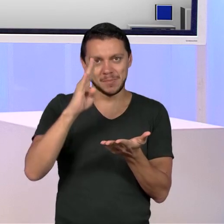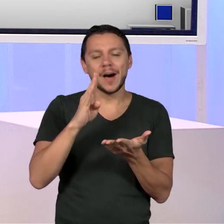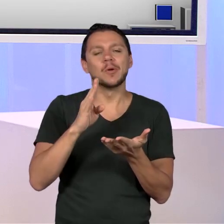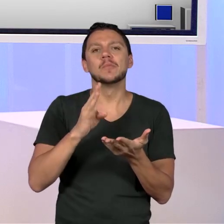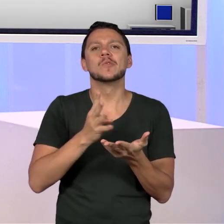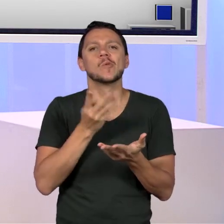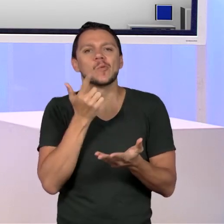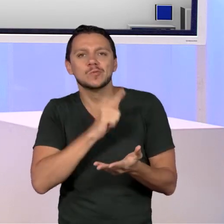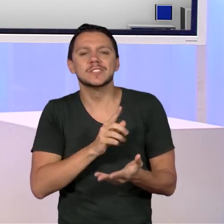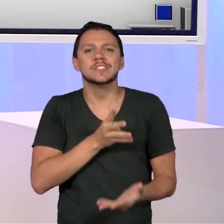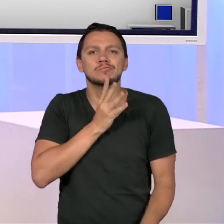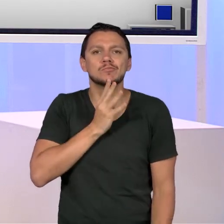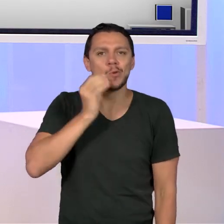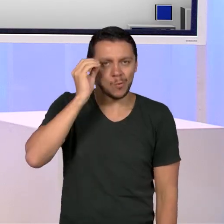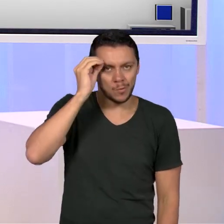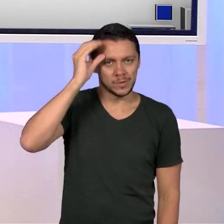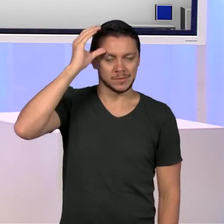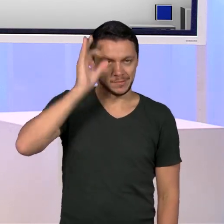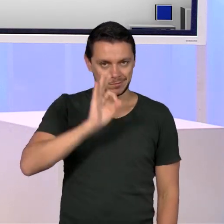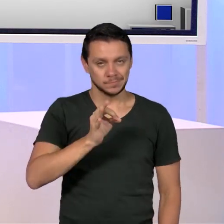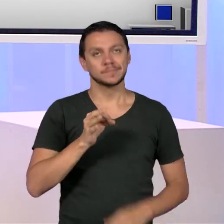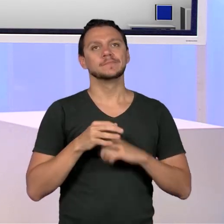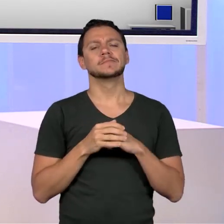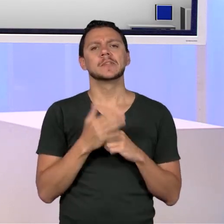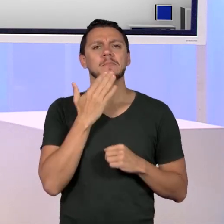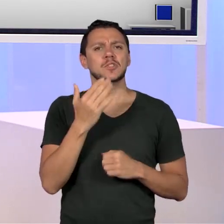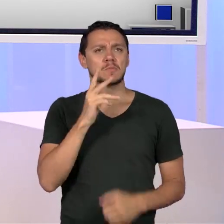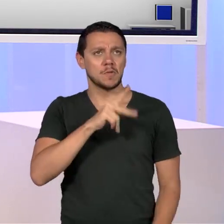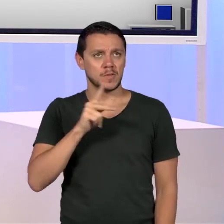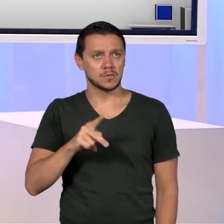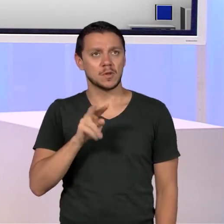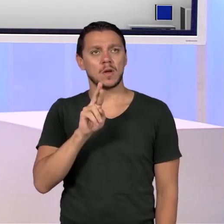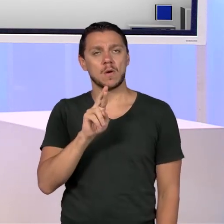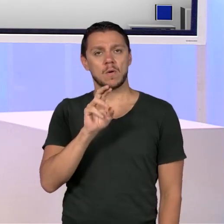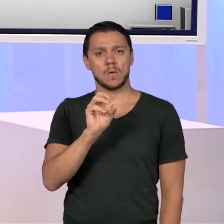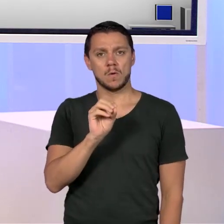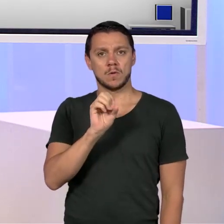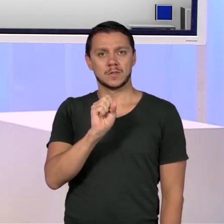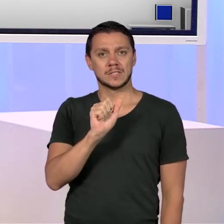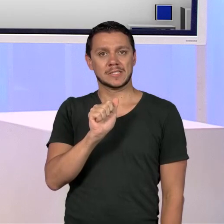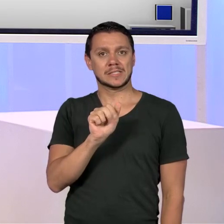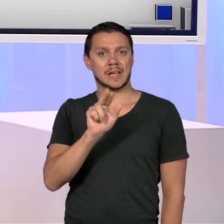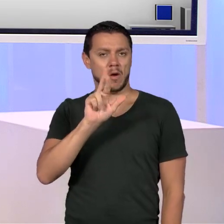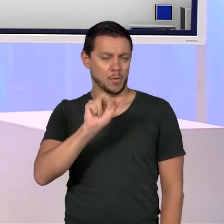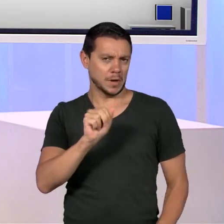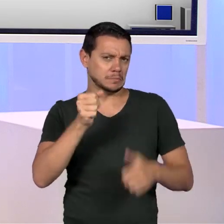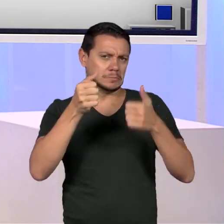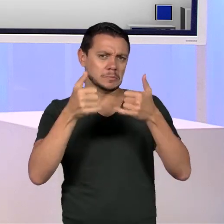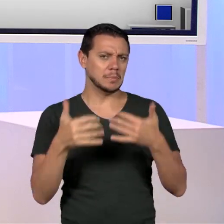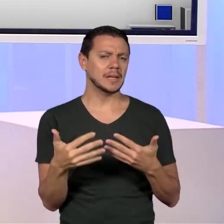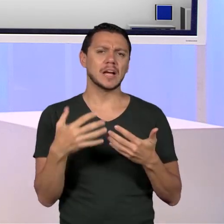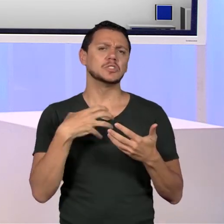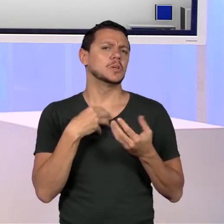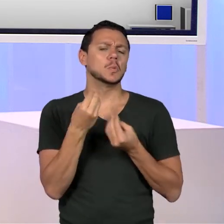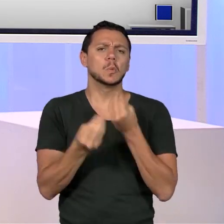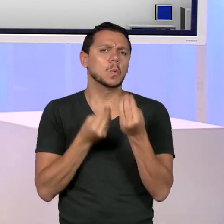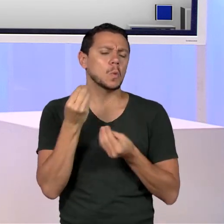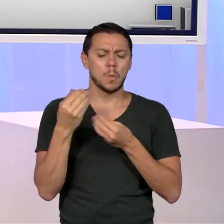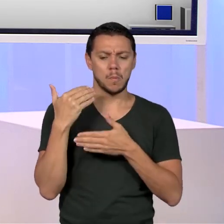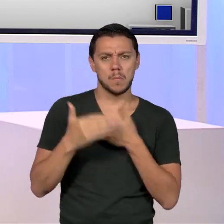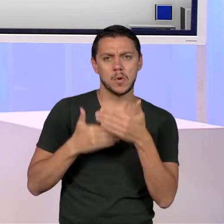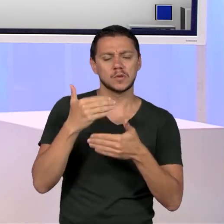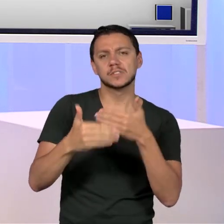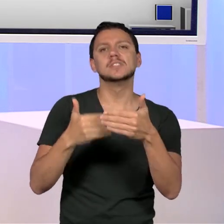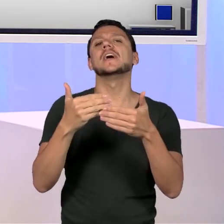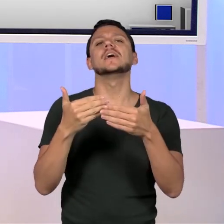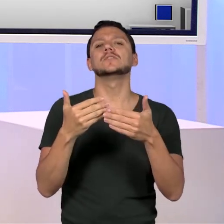pedir, na verdade, para a professora Rosaura Soligo, falar um pouquinho de como se dá esse processo de constituição